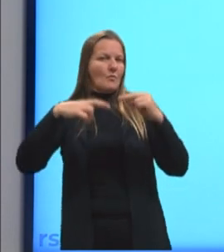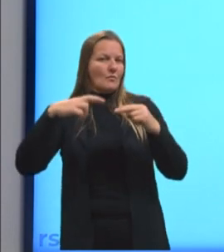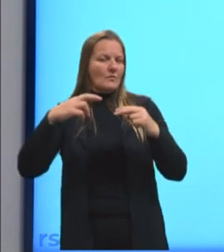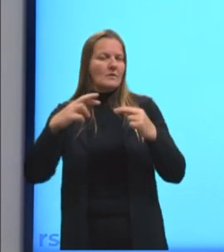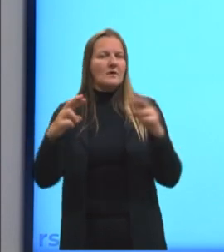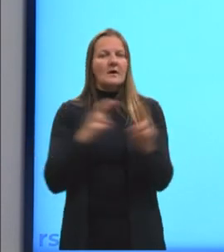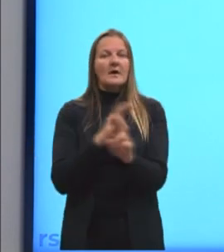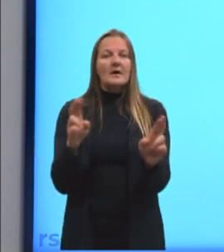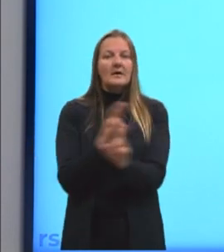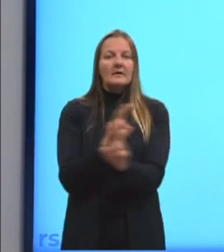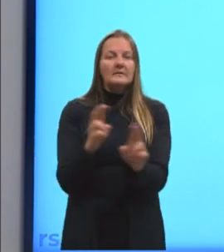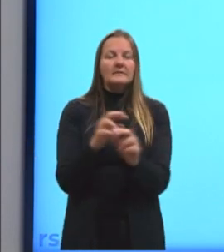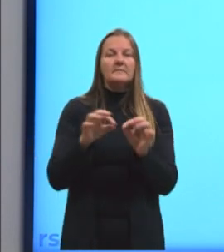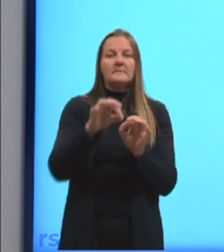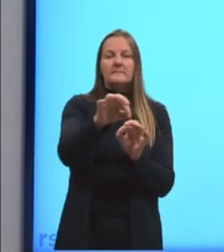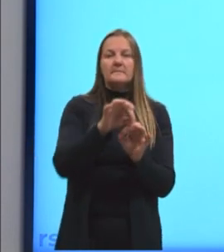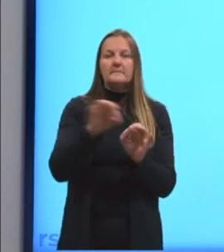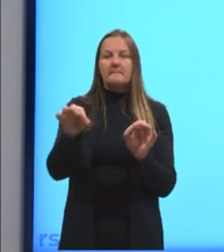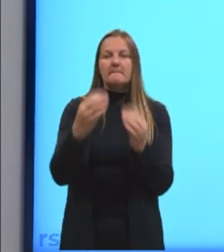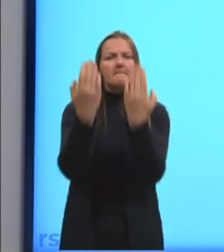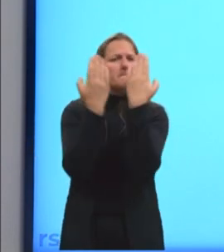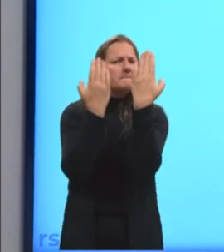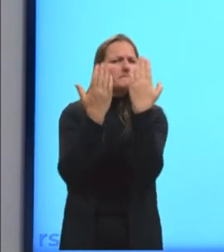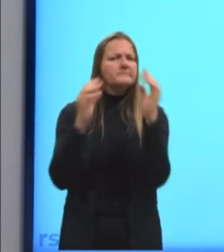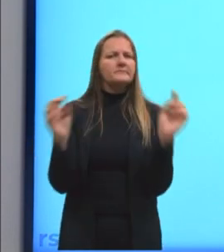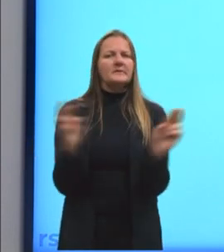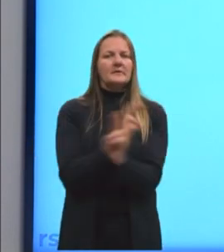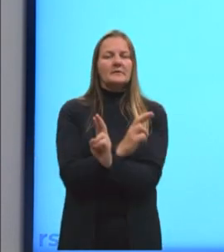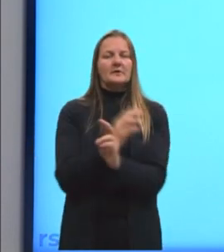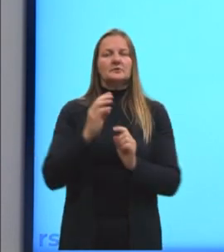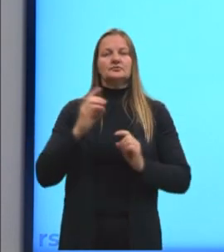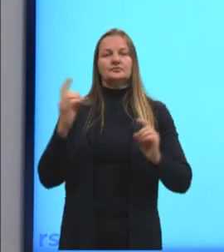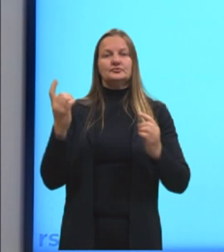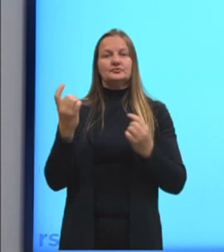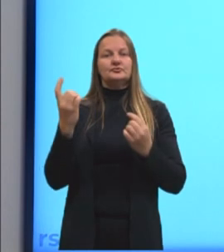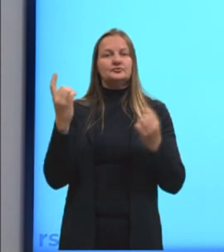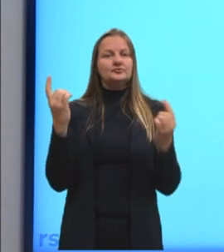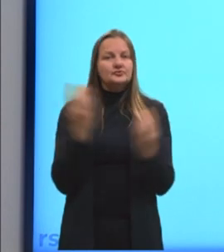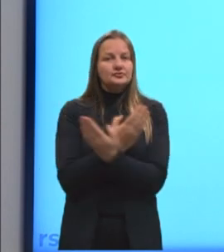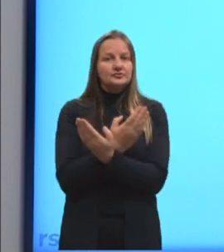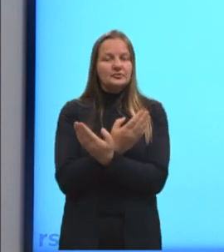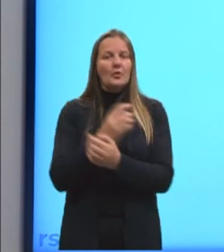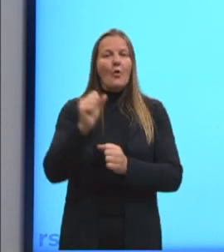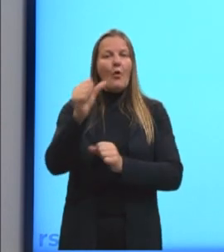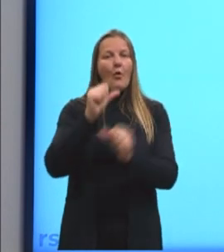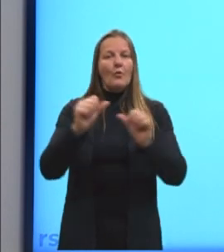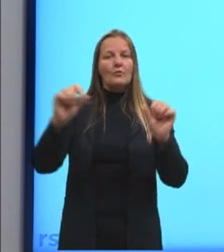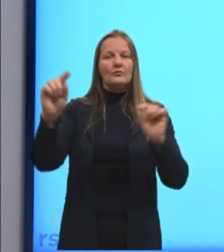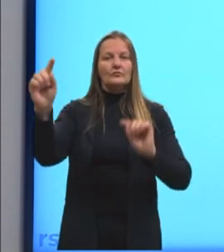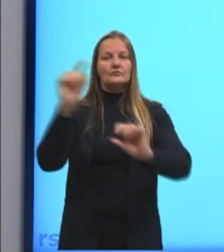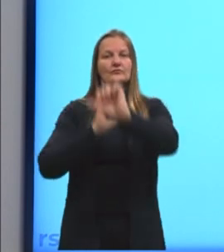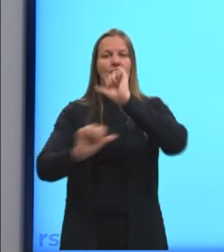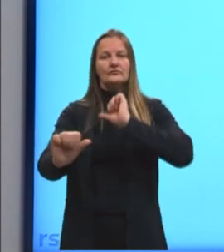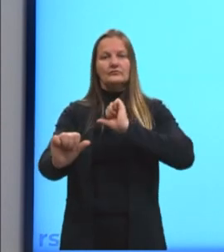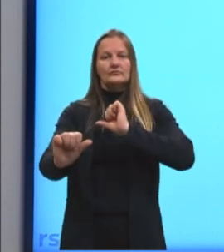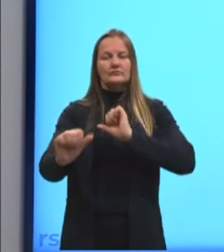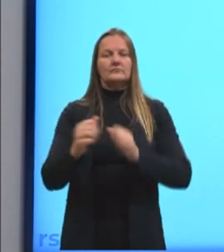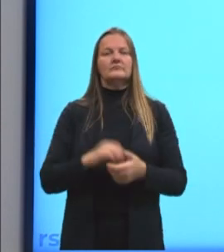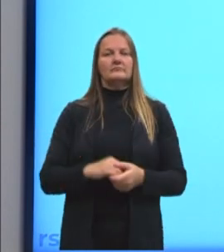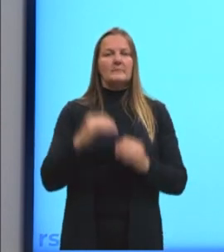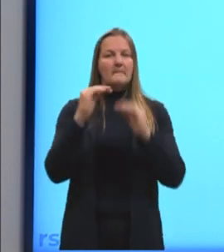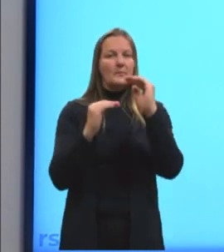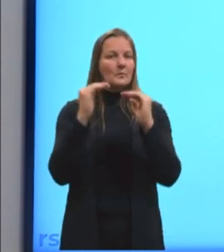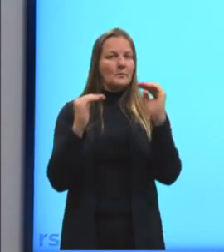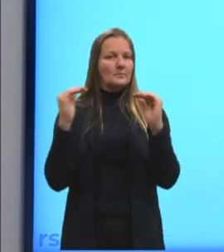relação entre as grandezas pode ocorrer de maneira diretamente ou inversamente proporcional. E aqui,